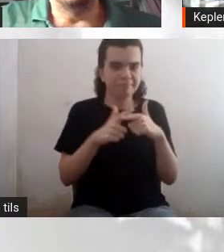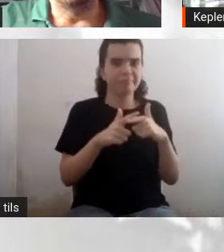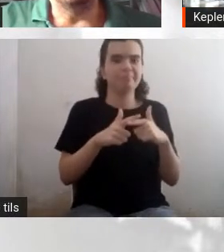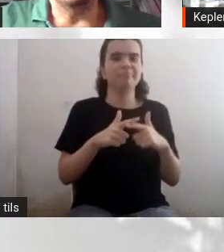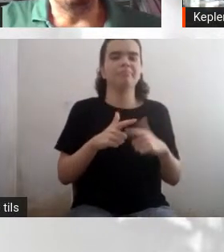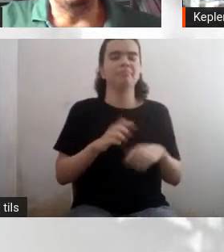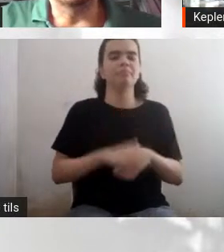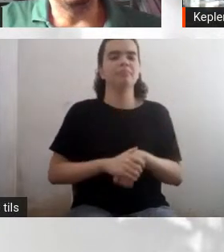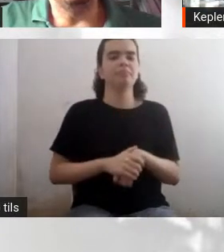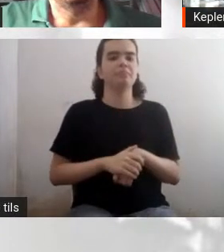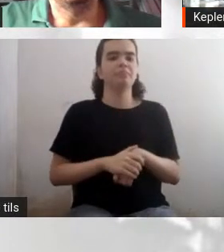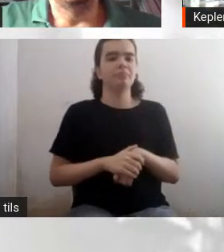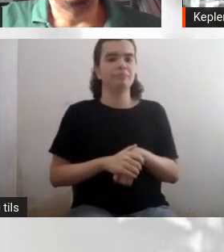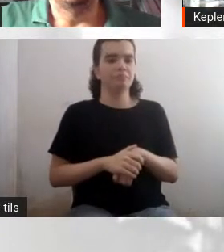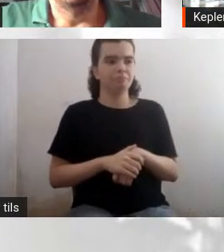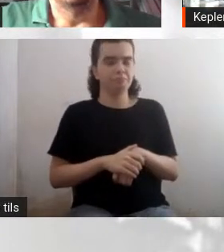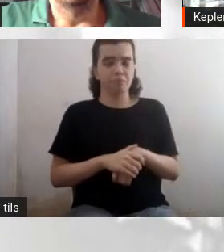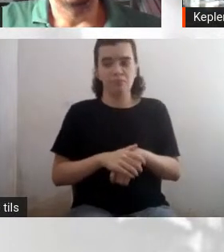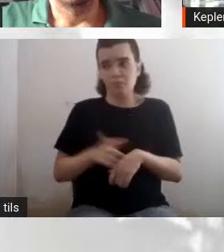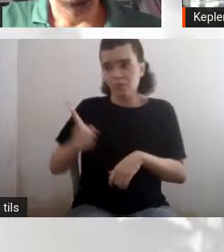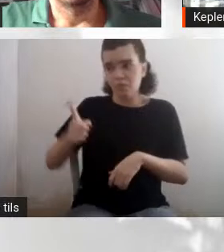Vocês estão me ouvindo? Está bom o som?